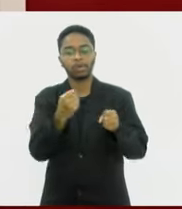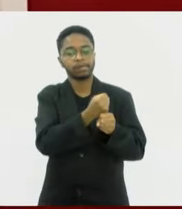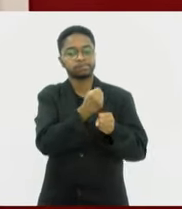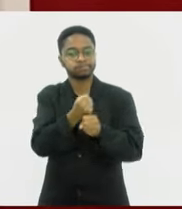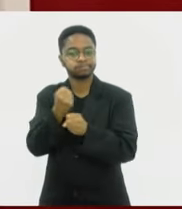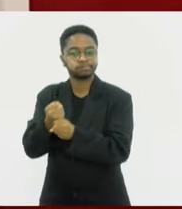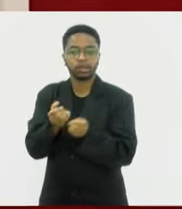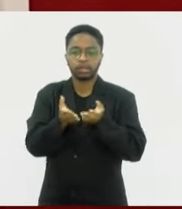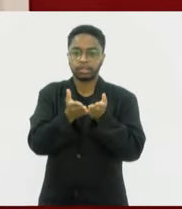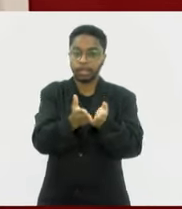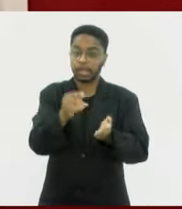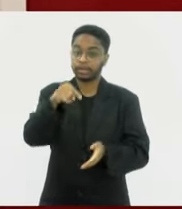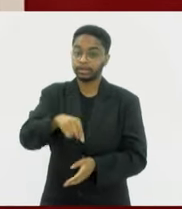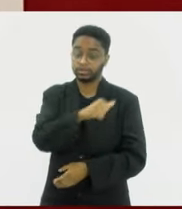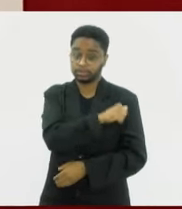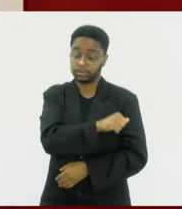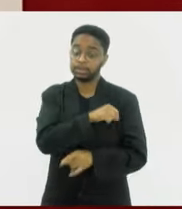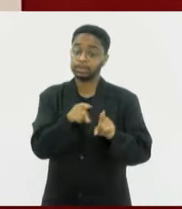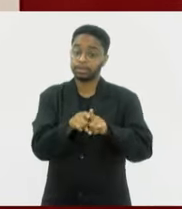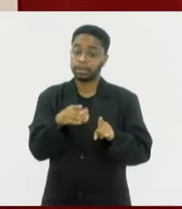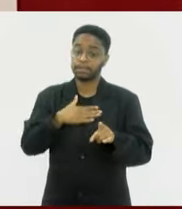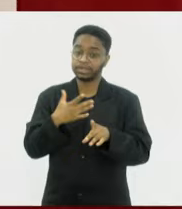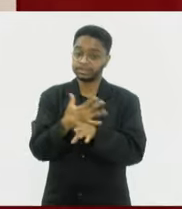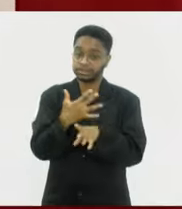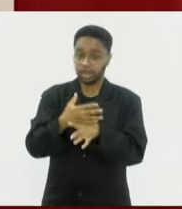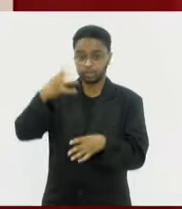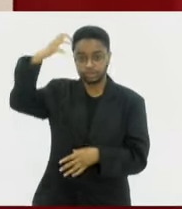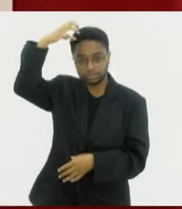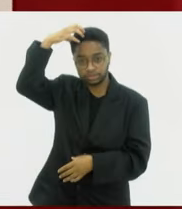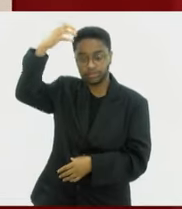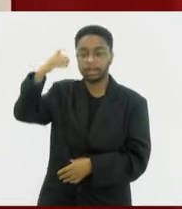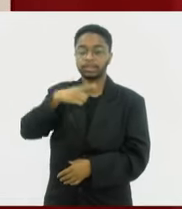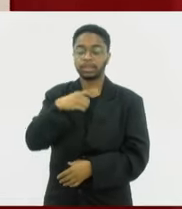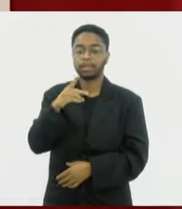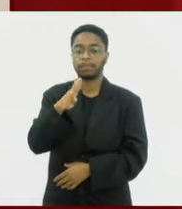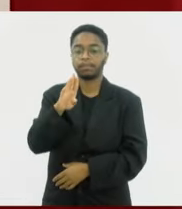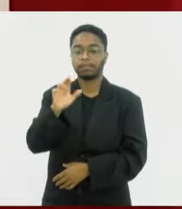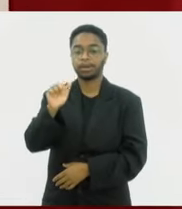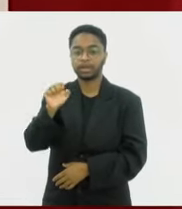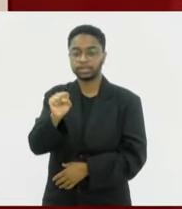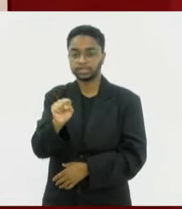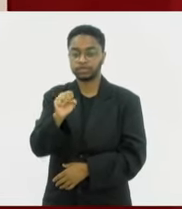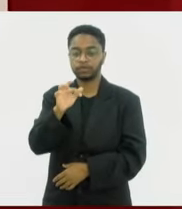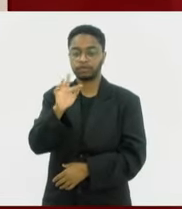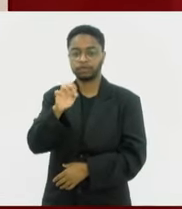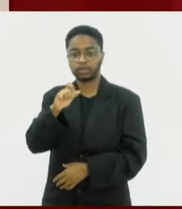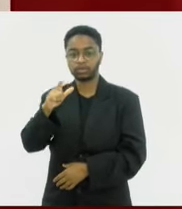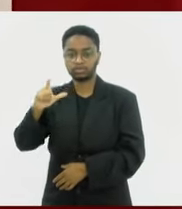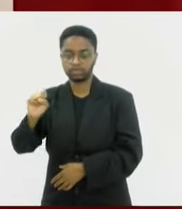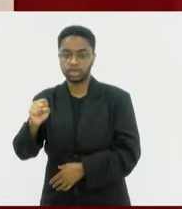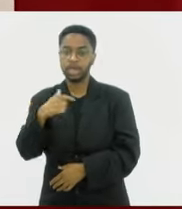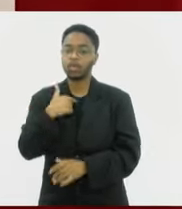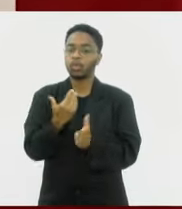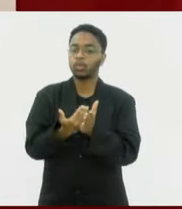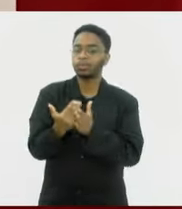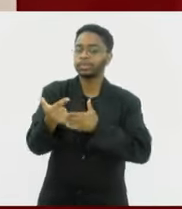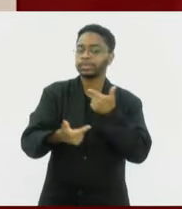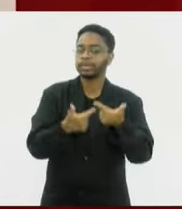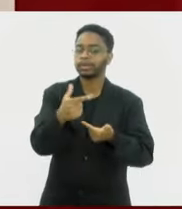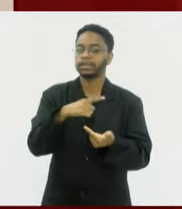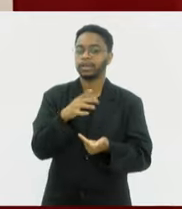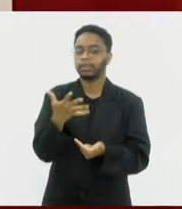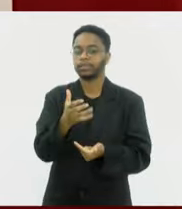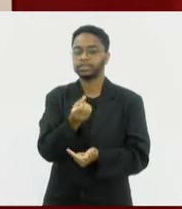aqui instalados e na minha cidade, em Angra do Geis, o Brasfeus, que quando eu iniciei o trabalho tinha cerca de 600